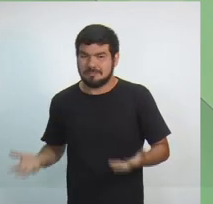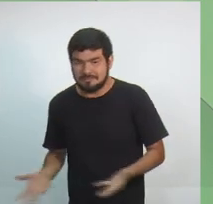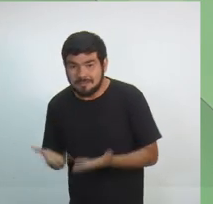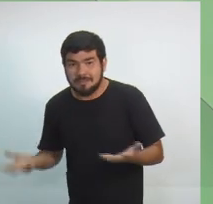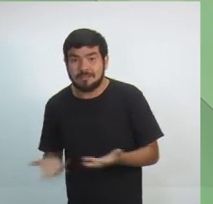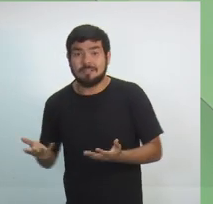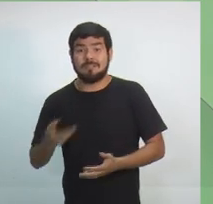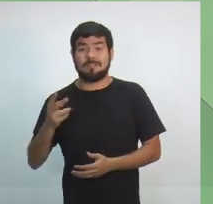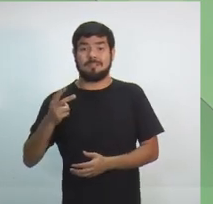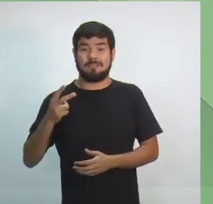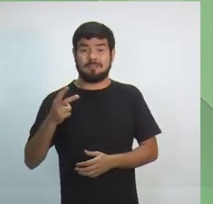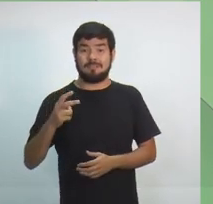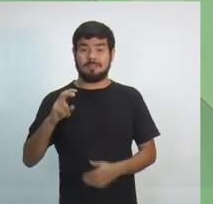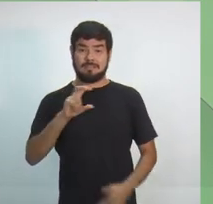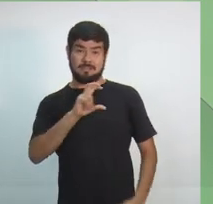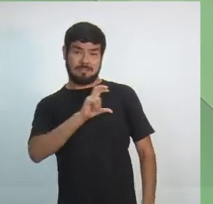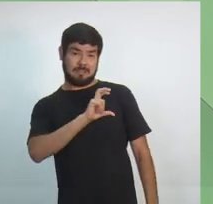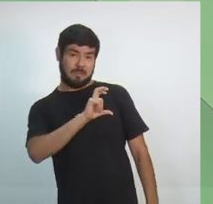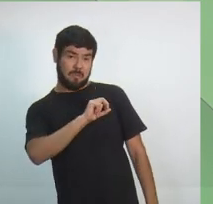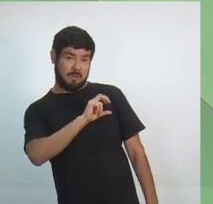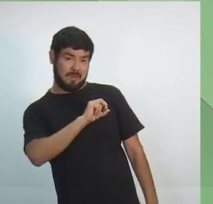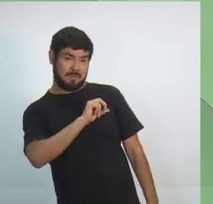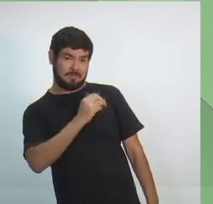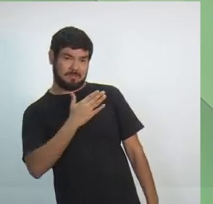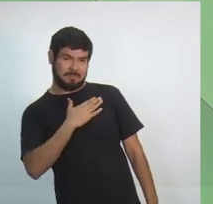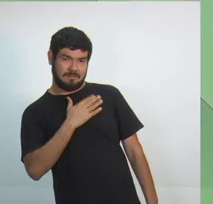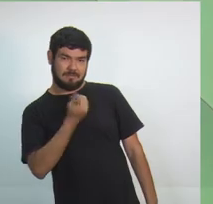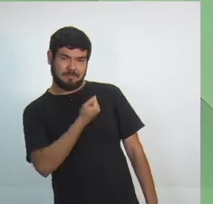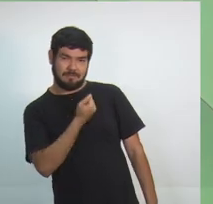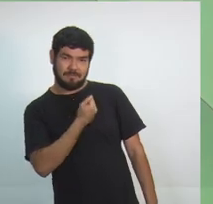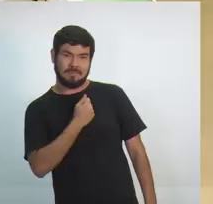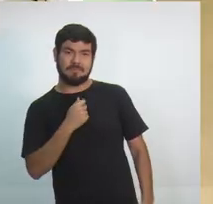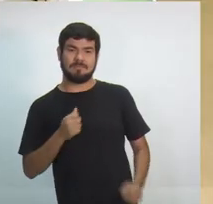50 deles é o nosso número, e nós vamos fazer aqui o nosso governo.